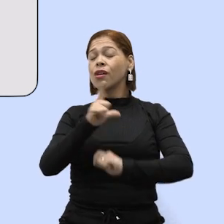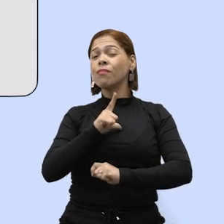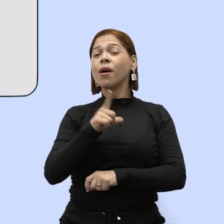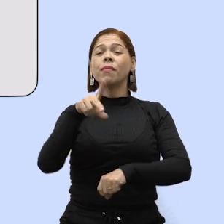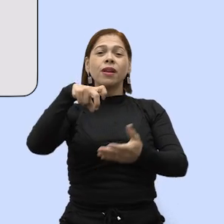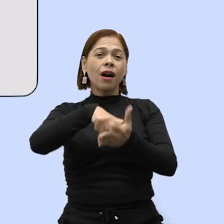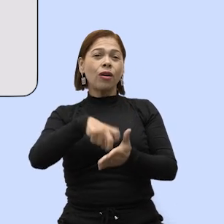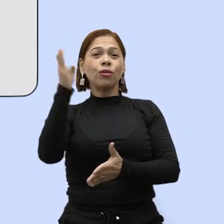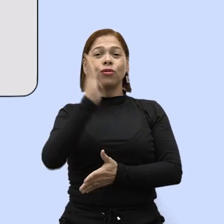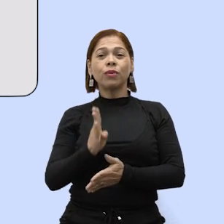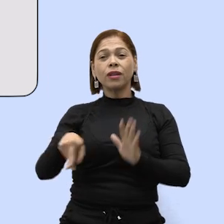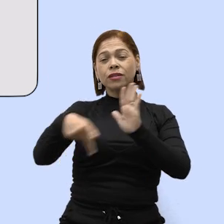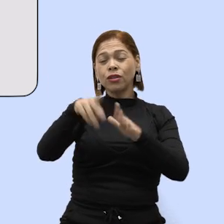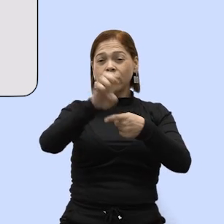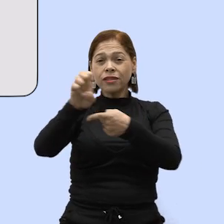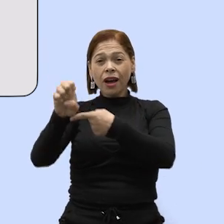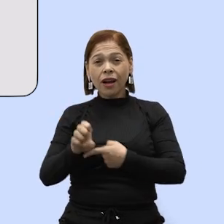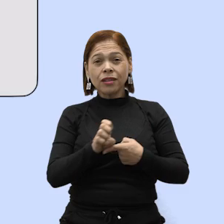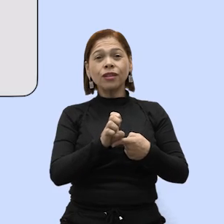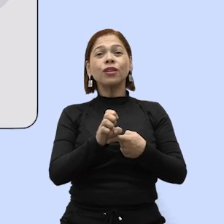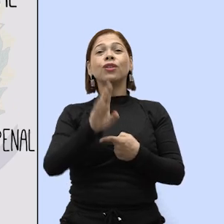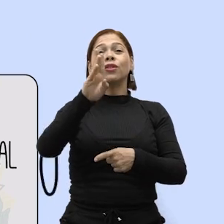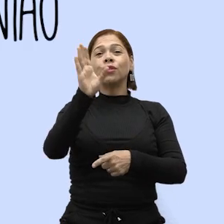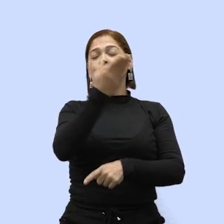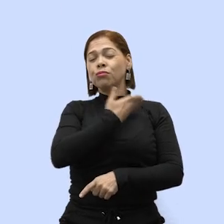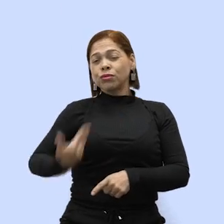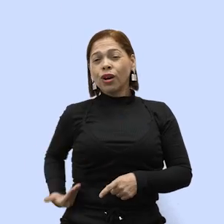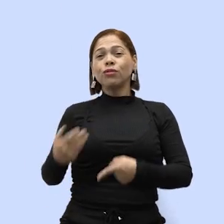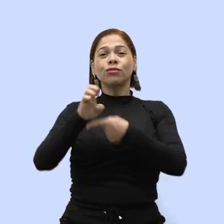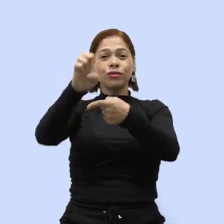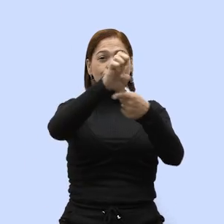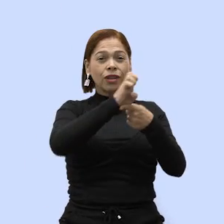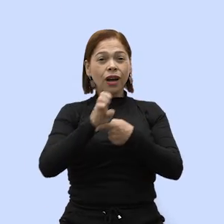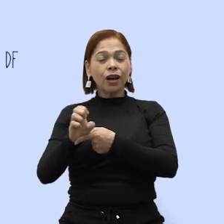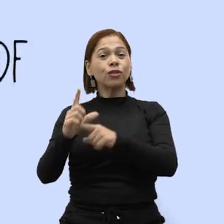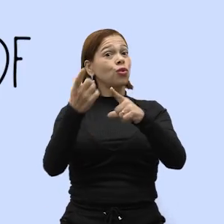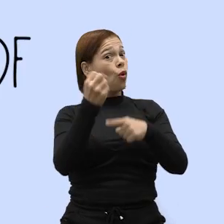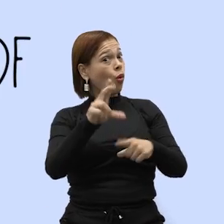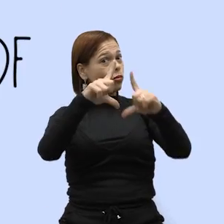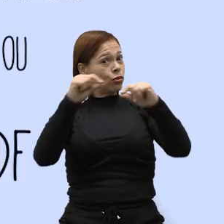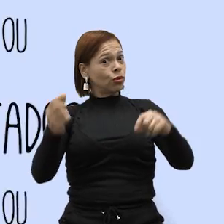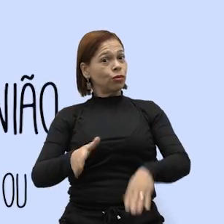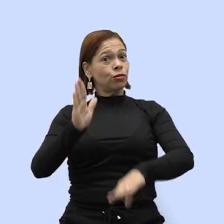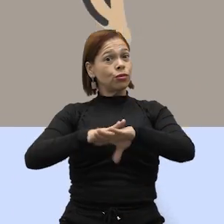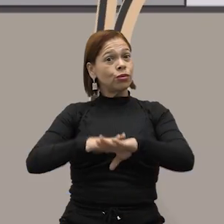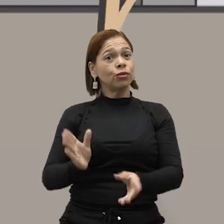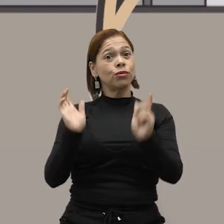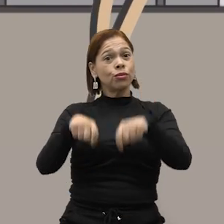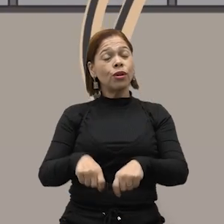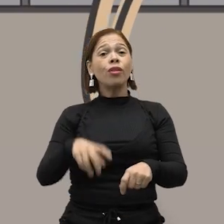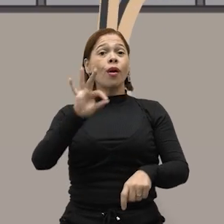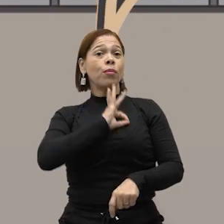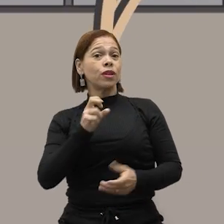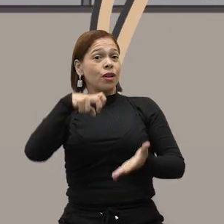penal da unidade federativa a que pertencem, isto é, da União, dos Estados ou do Distrito Federal. Compete às